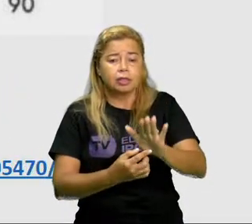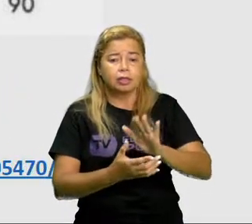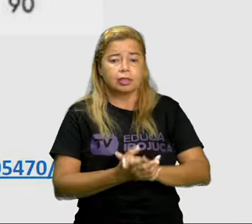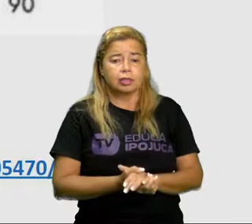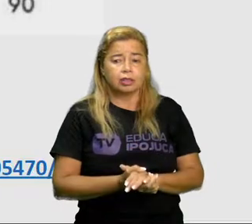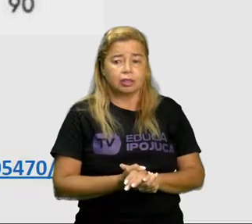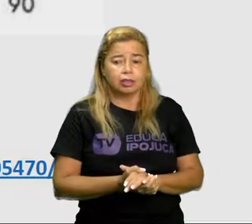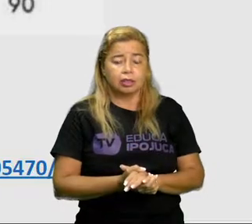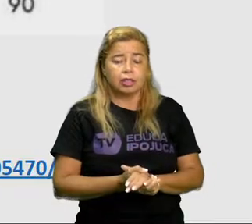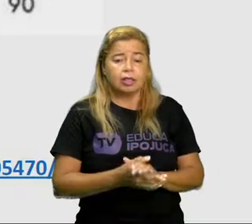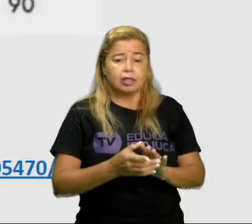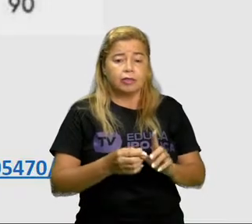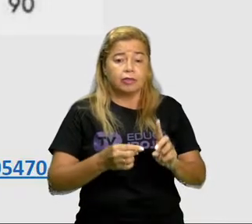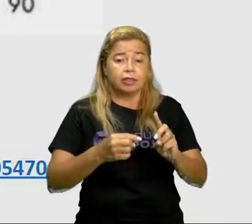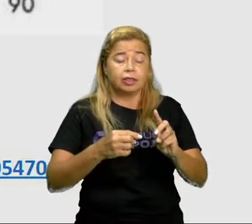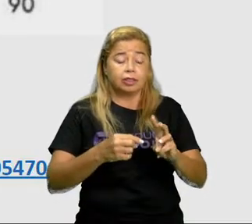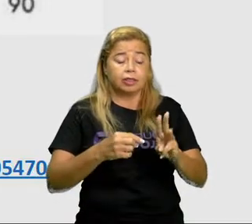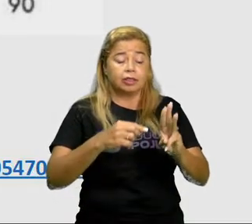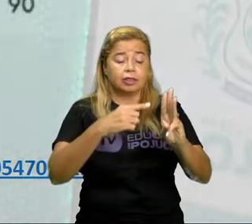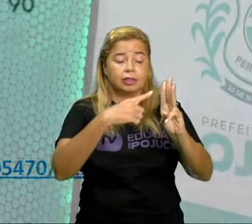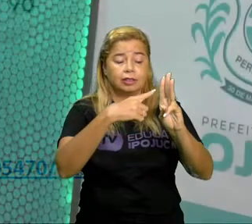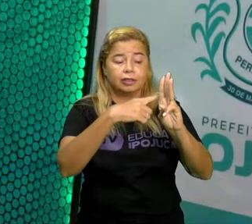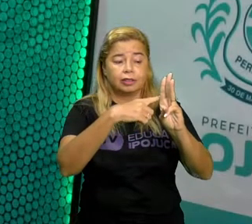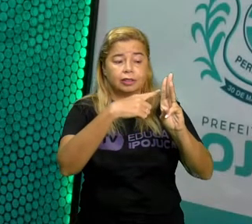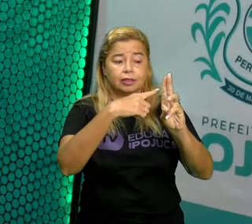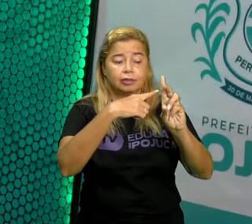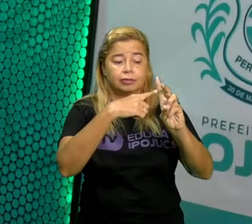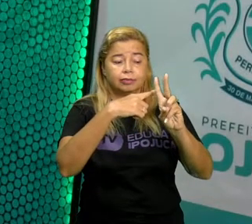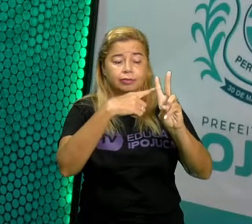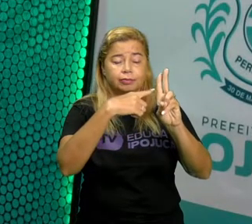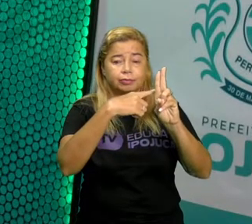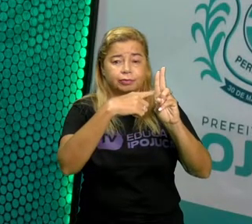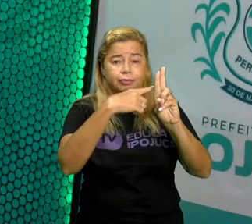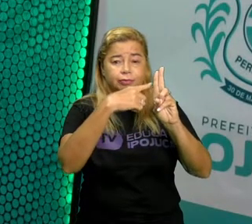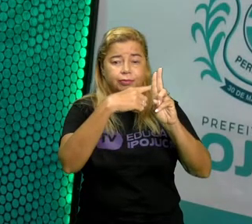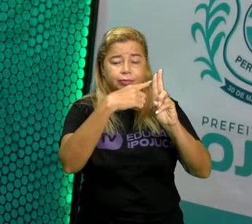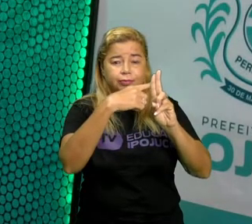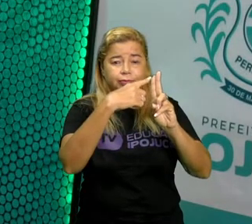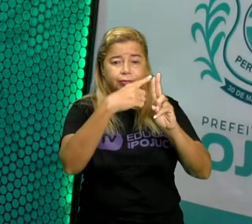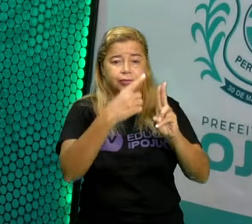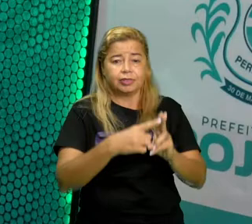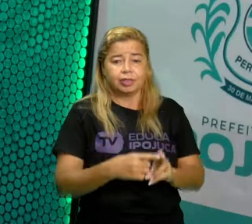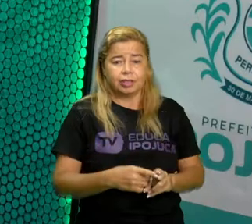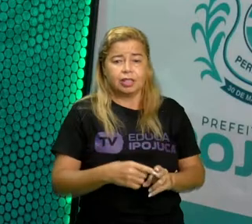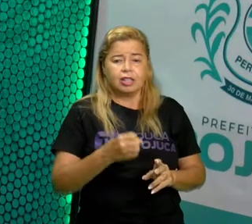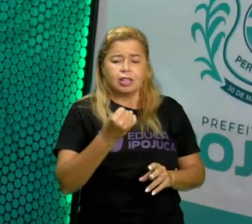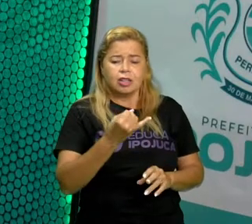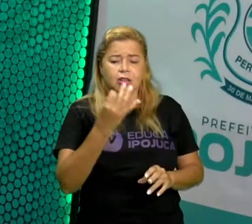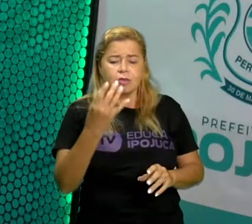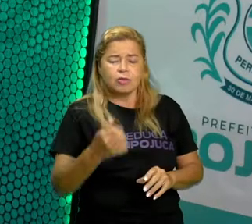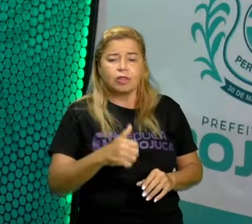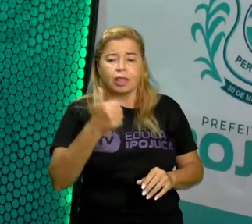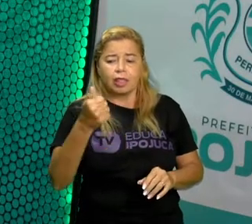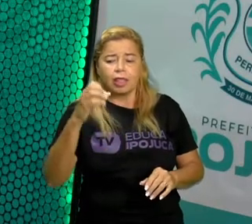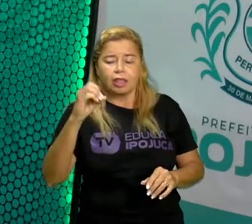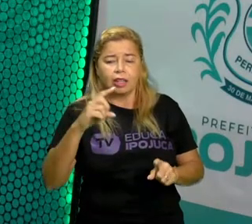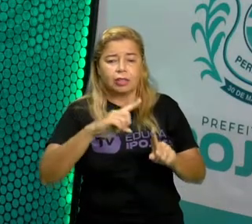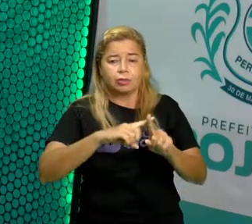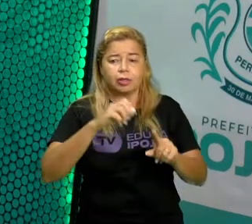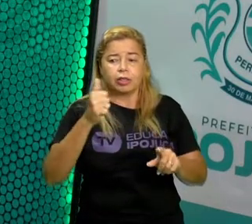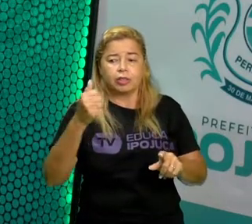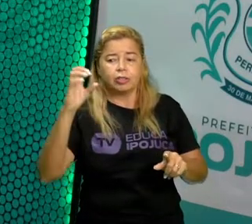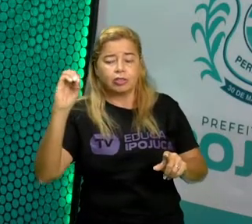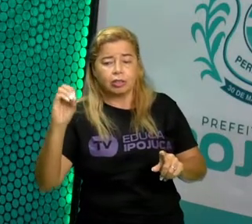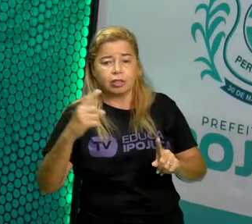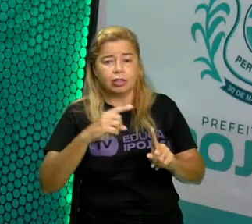em dezenas. Ou seja, estão sendo contados de 10 em 10. E aí